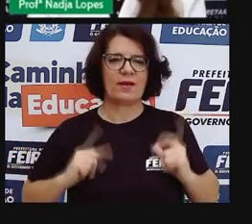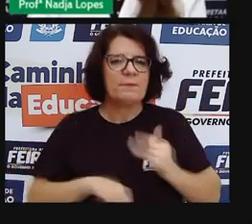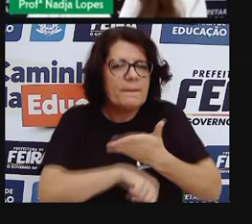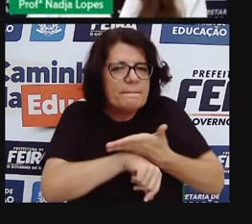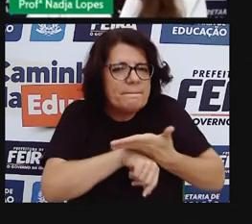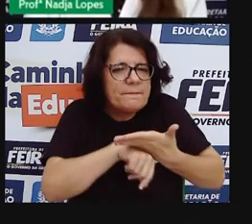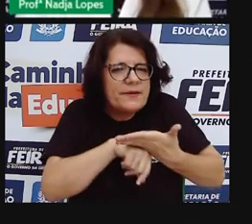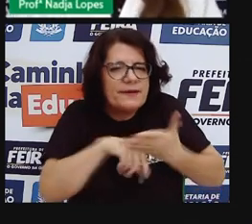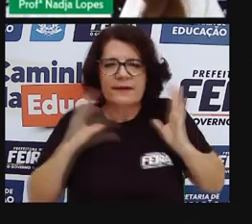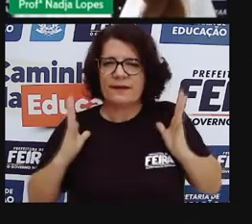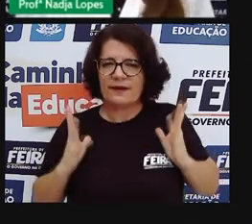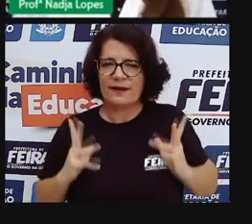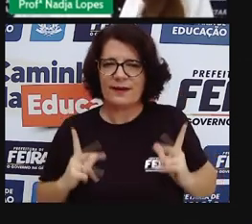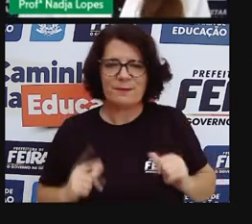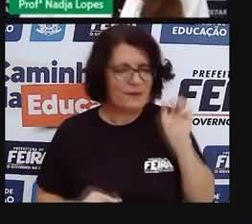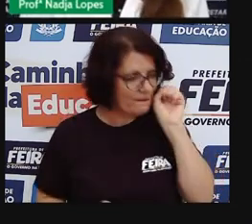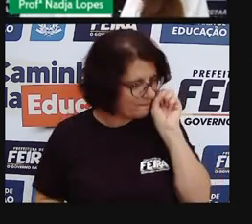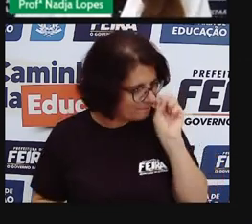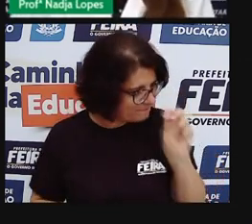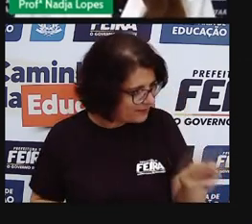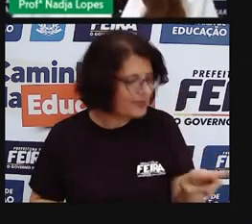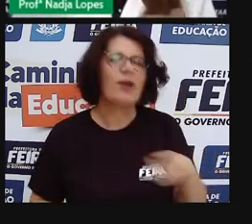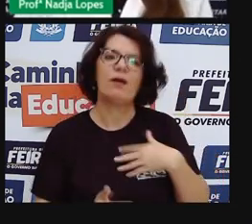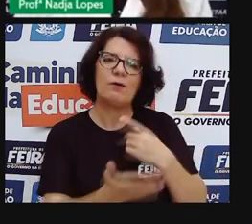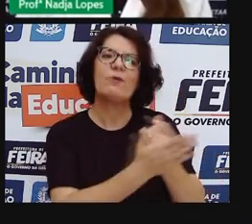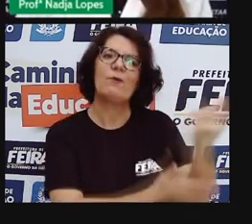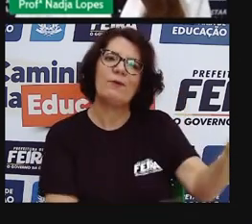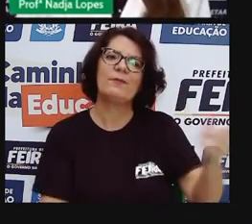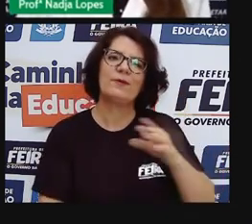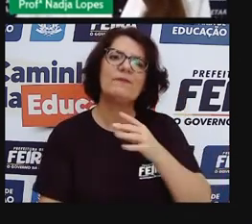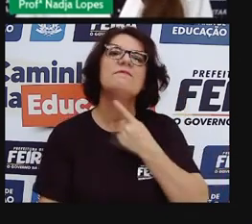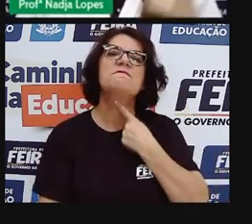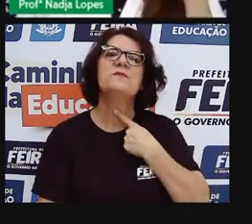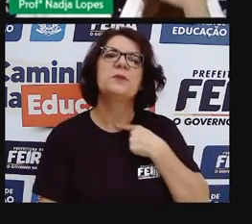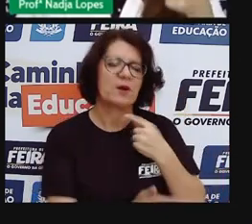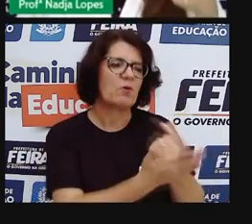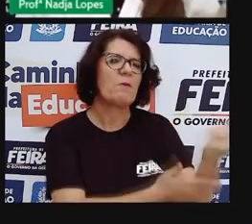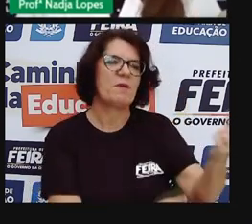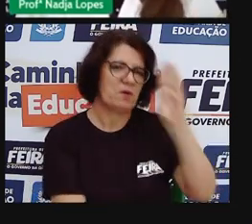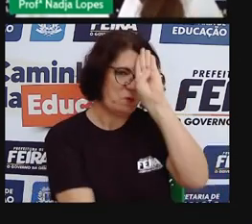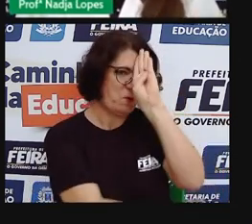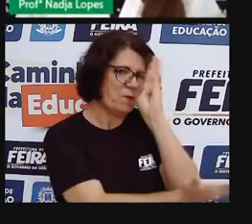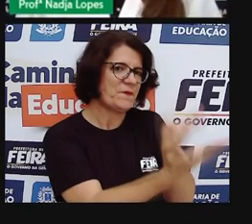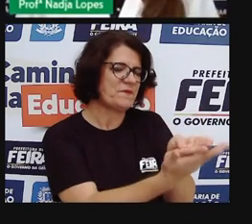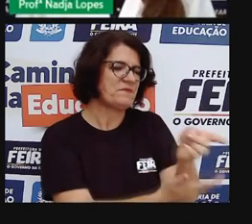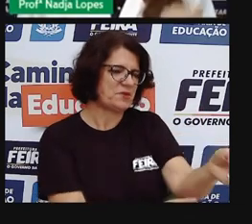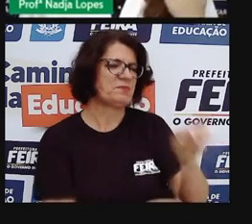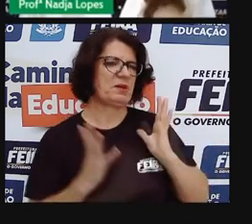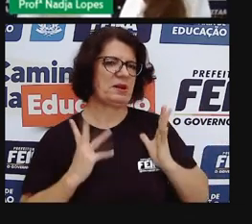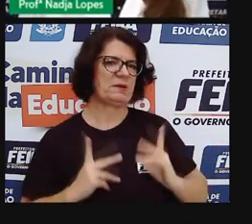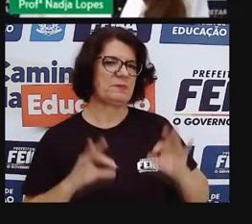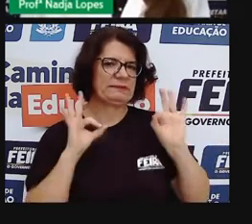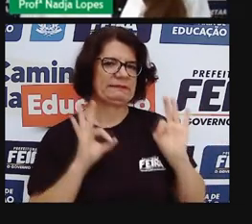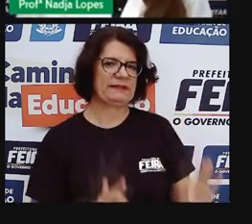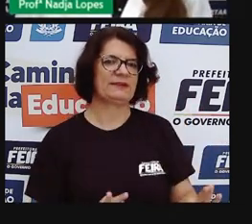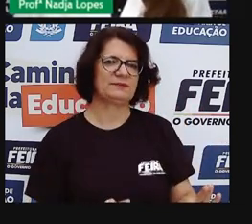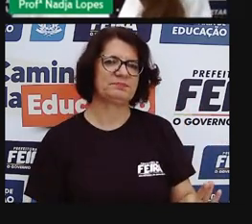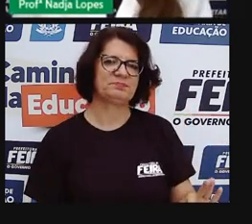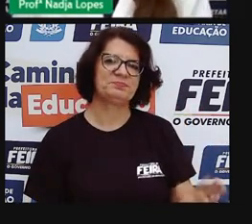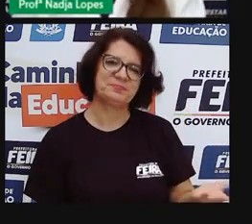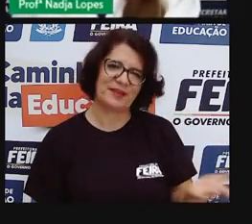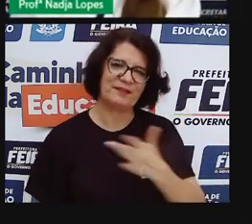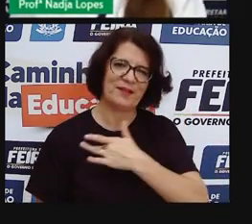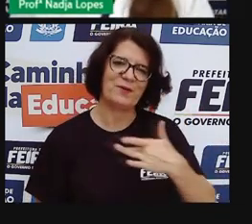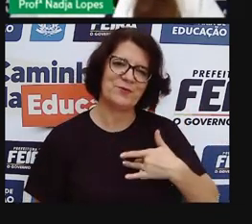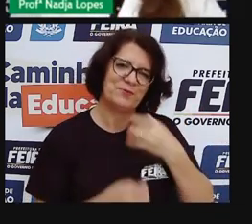limpo, e quando a gente vê limpeza, a gente tem vontade de comprar porque a gente confia. Outra coisa, né,